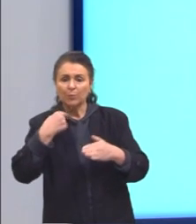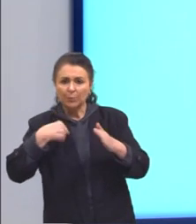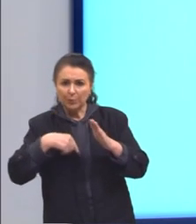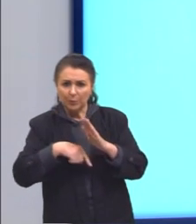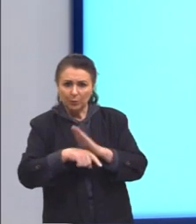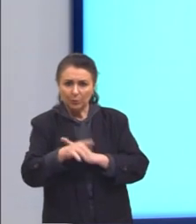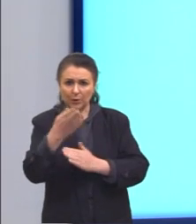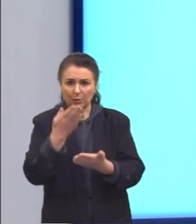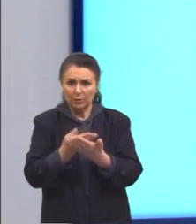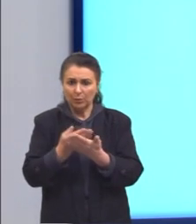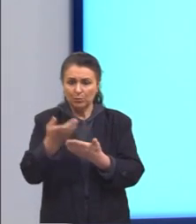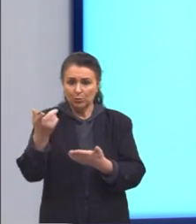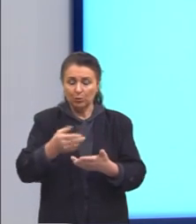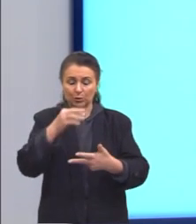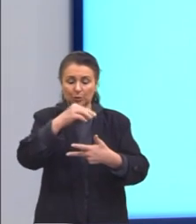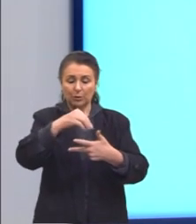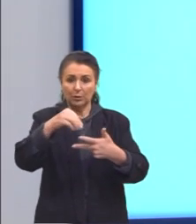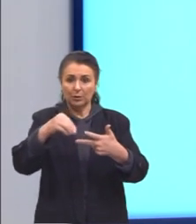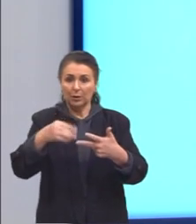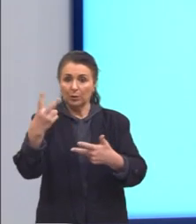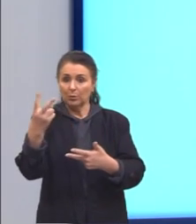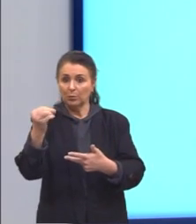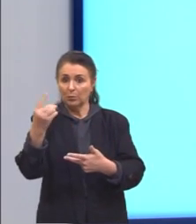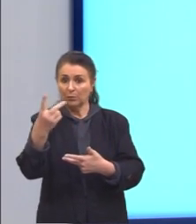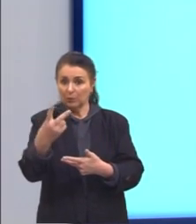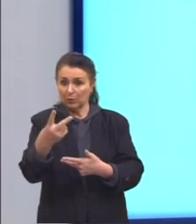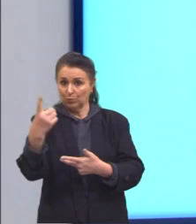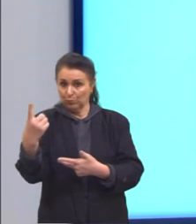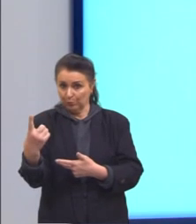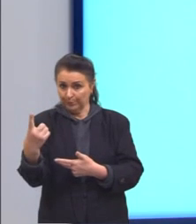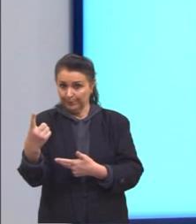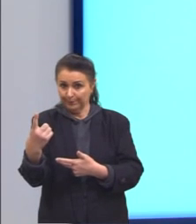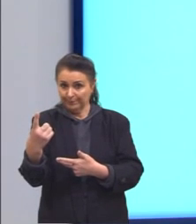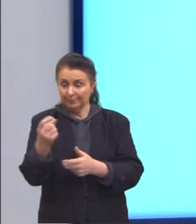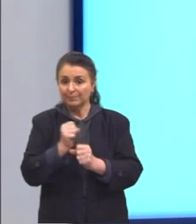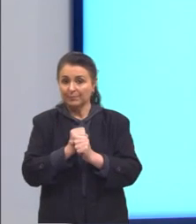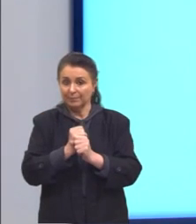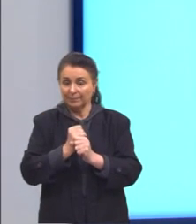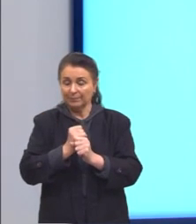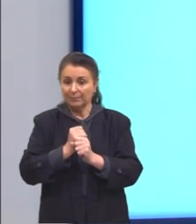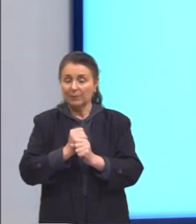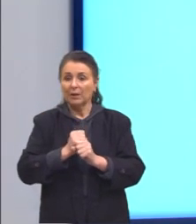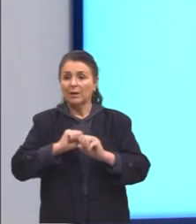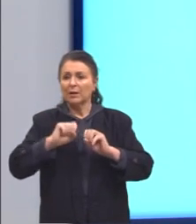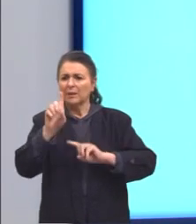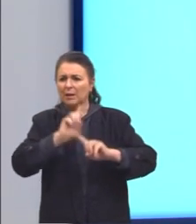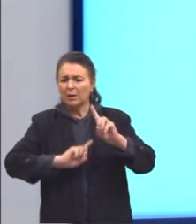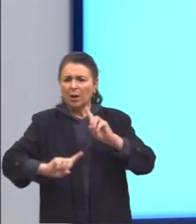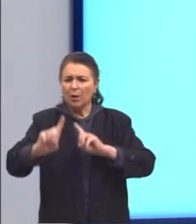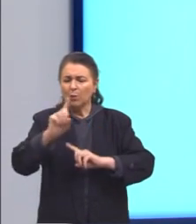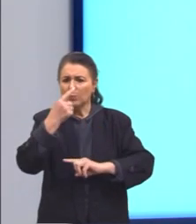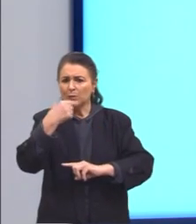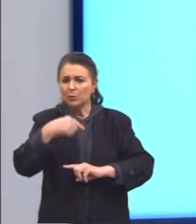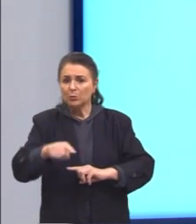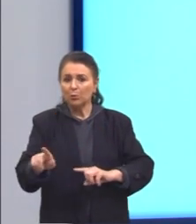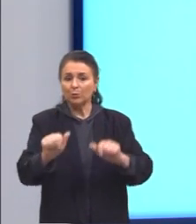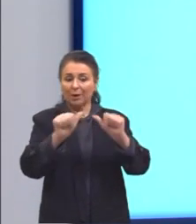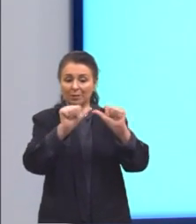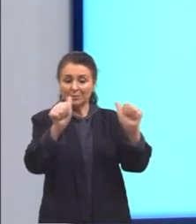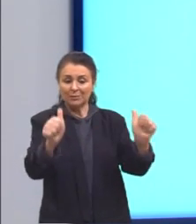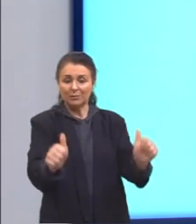aula de hoje é do Enem de 2021. E aqui nós vamos trabalhar com algumas outras figuras.